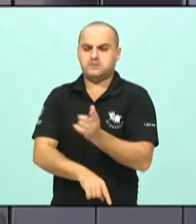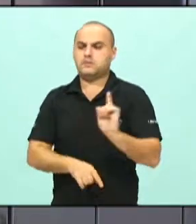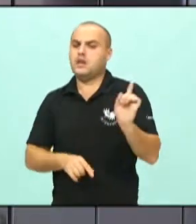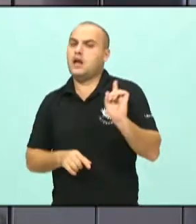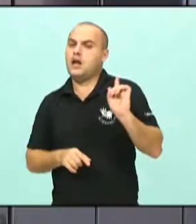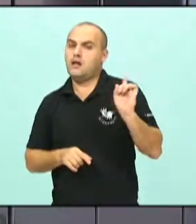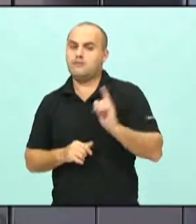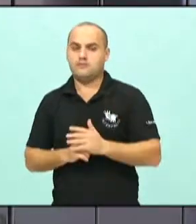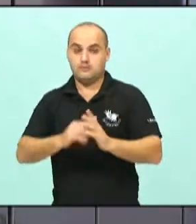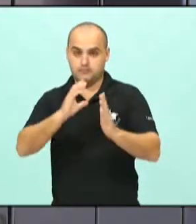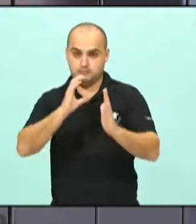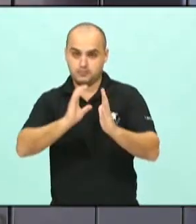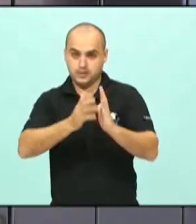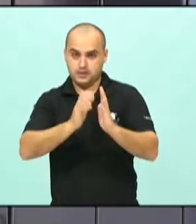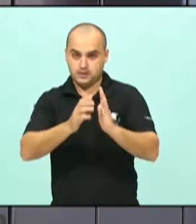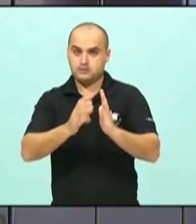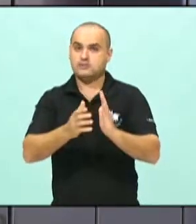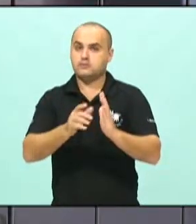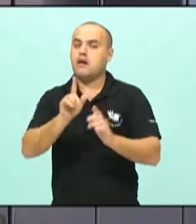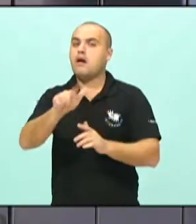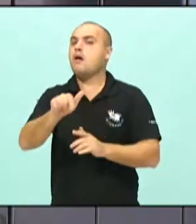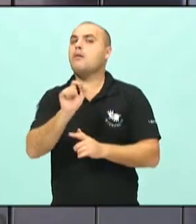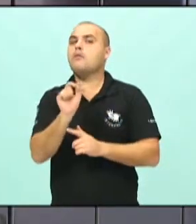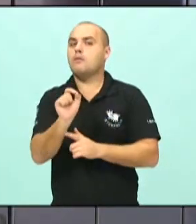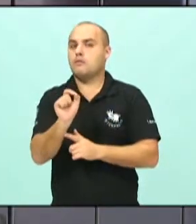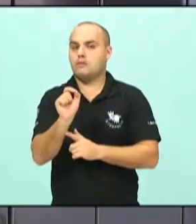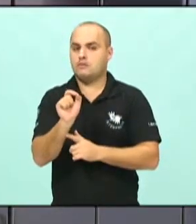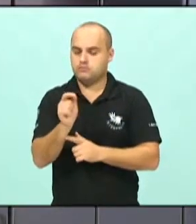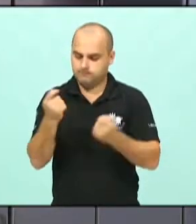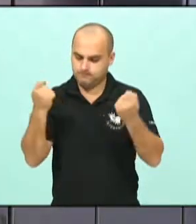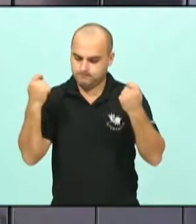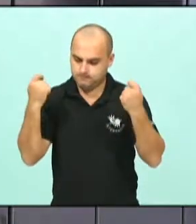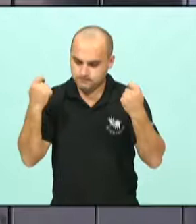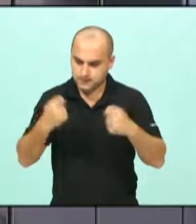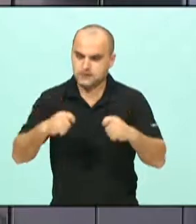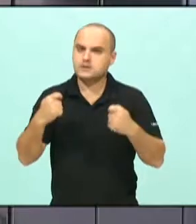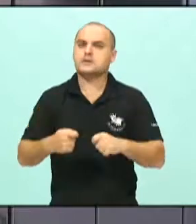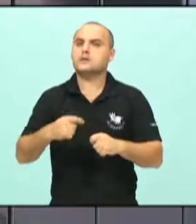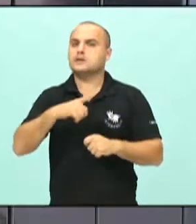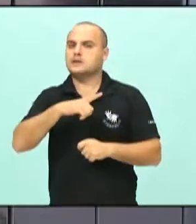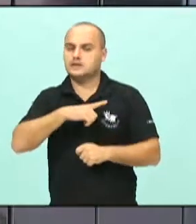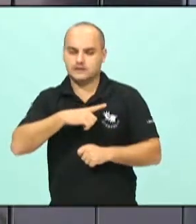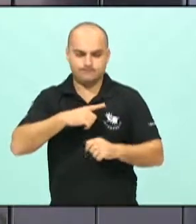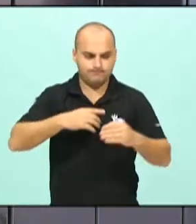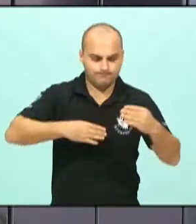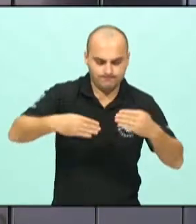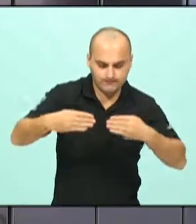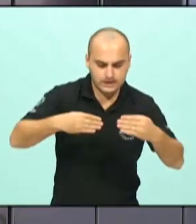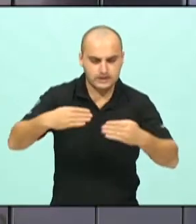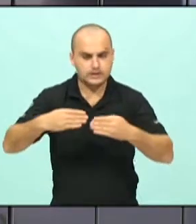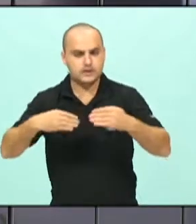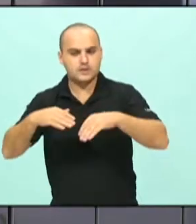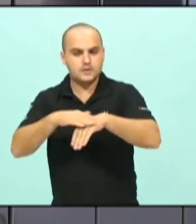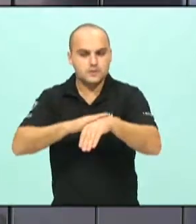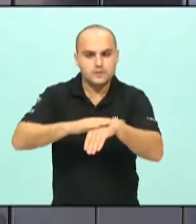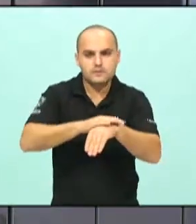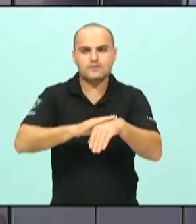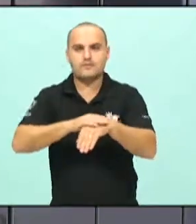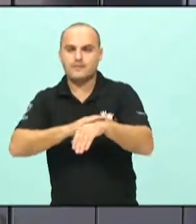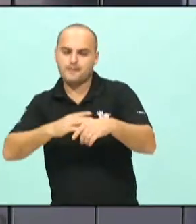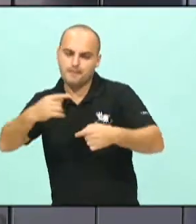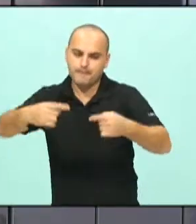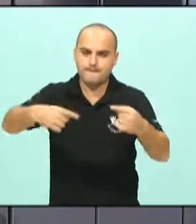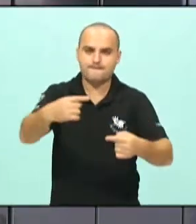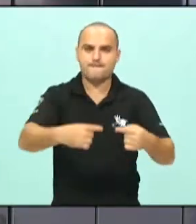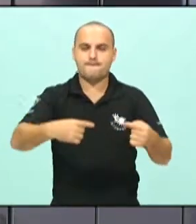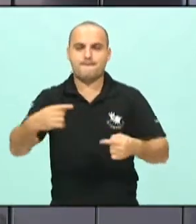É um partido que precisa desse debate até para que possa estar atraindo.